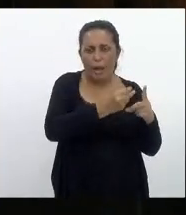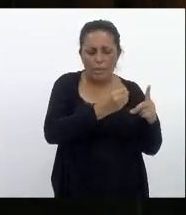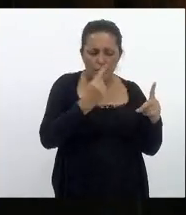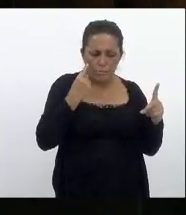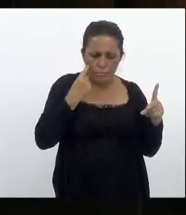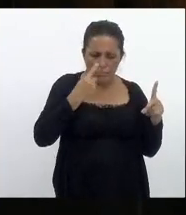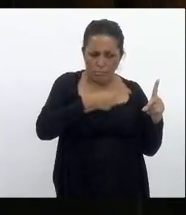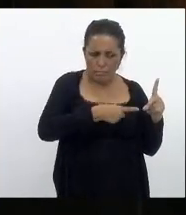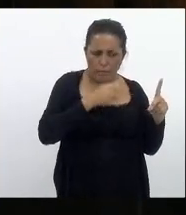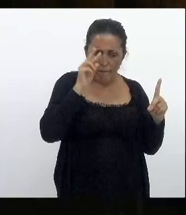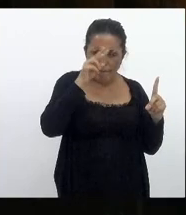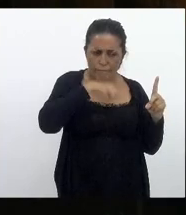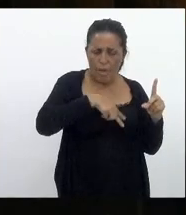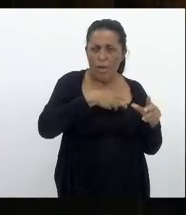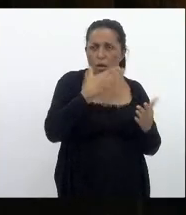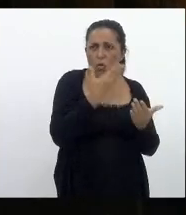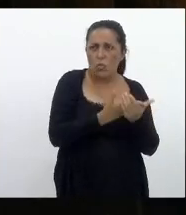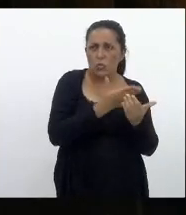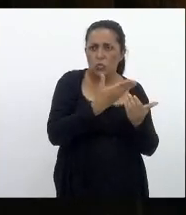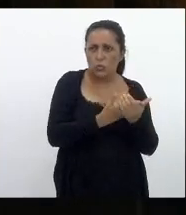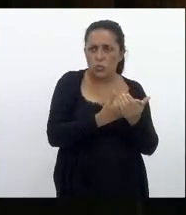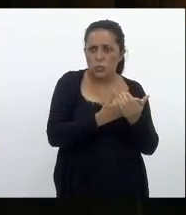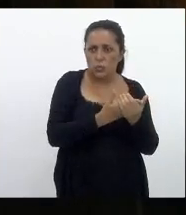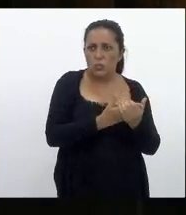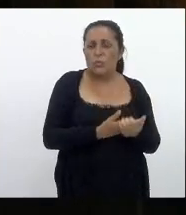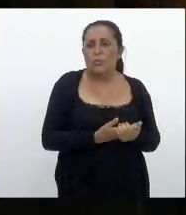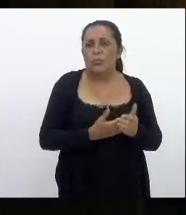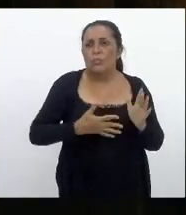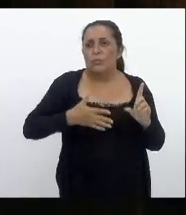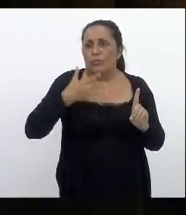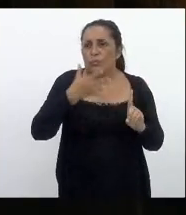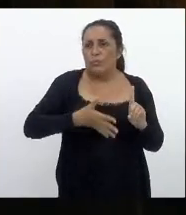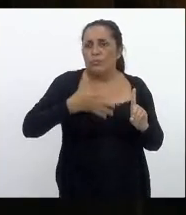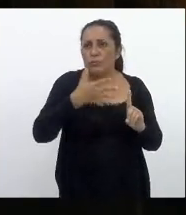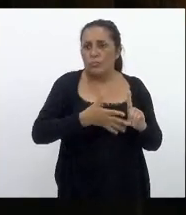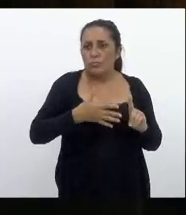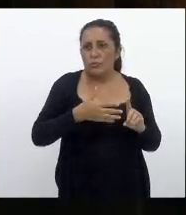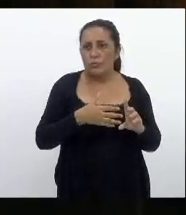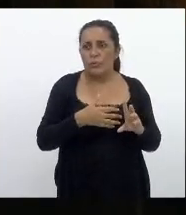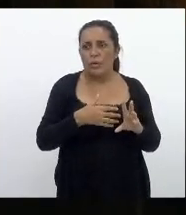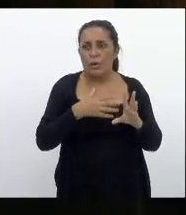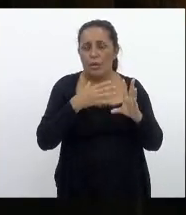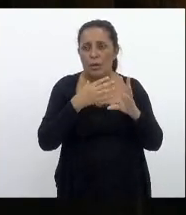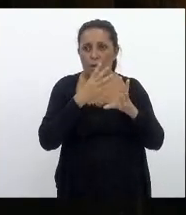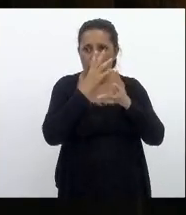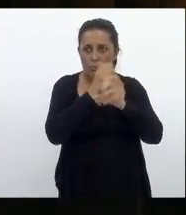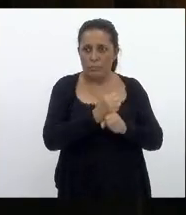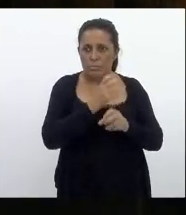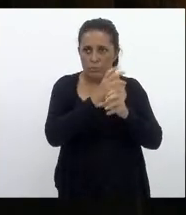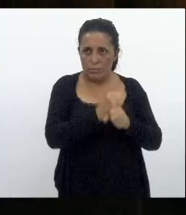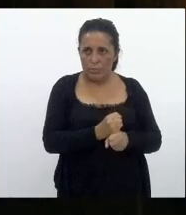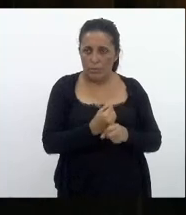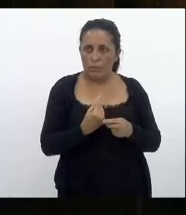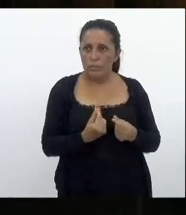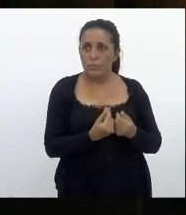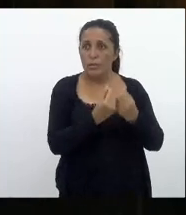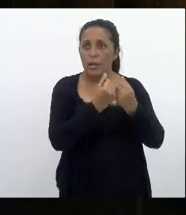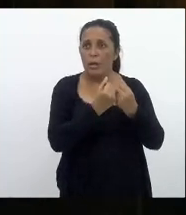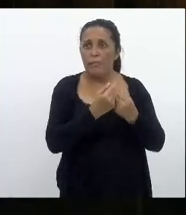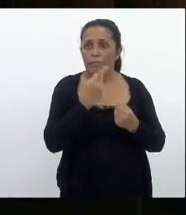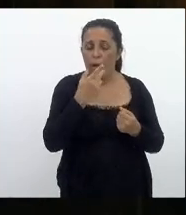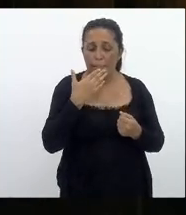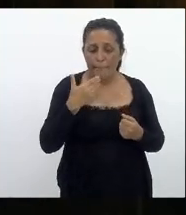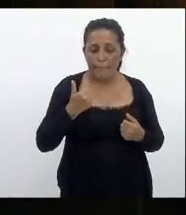é que também na fala do secretário de fazenda ele menciona que a melhor